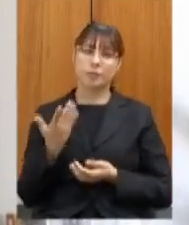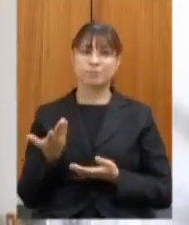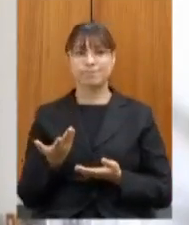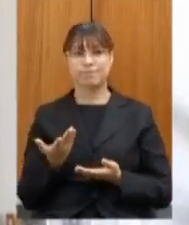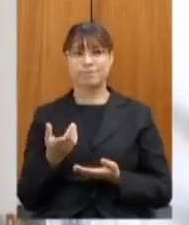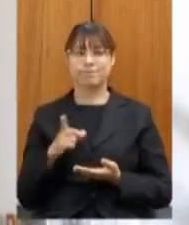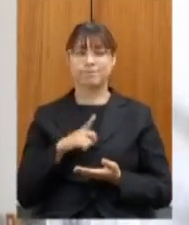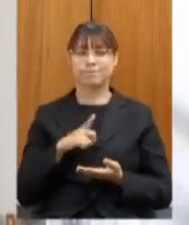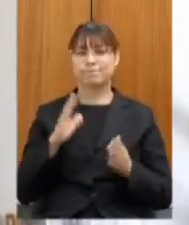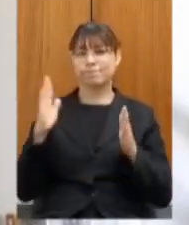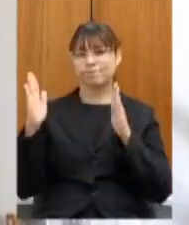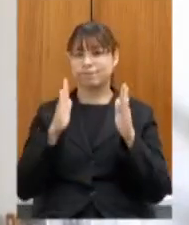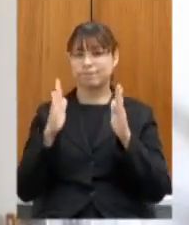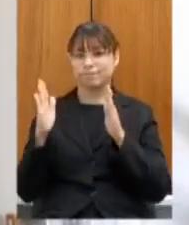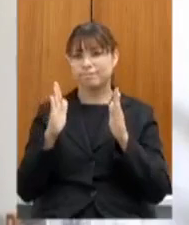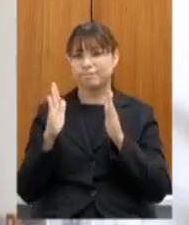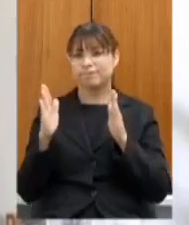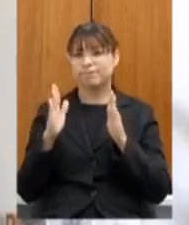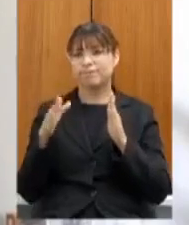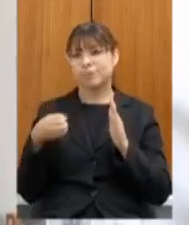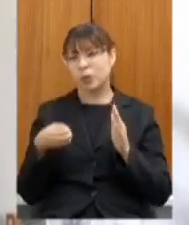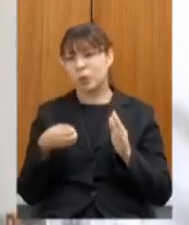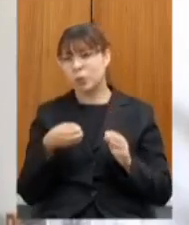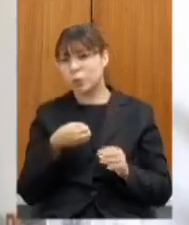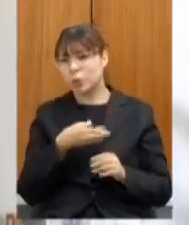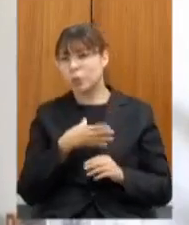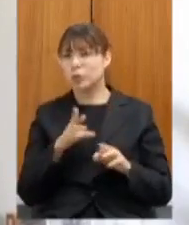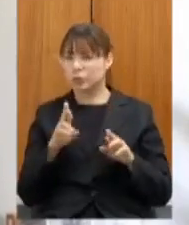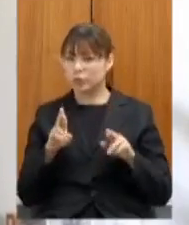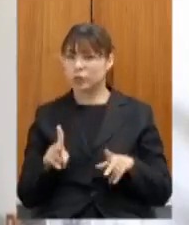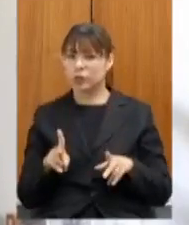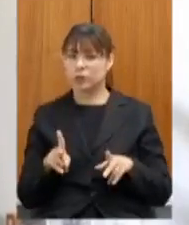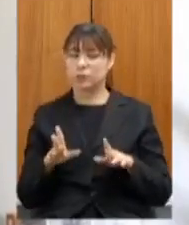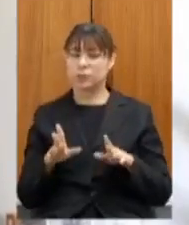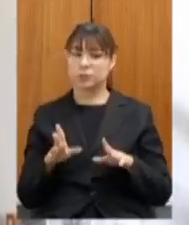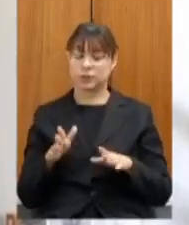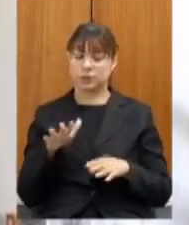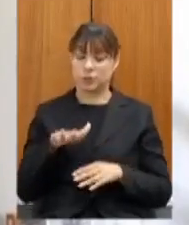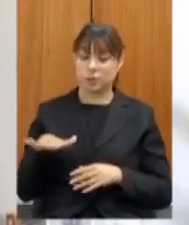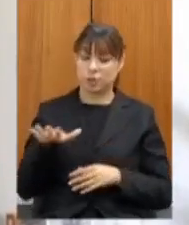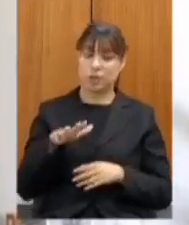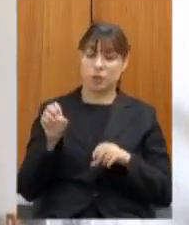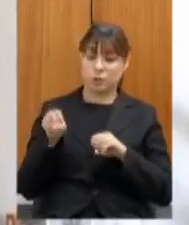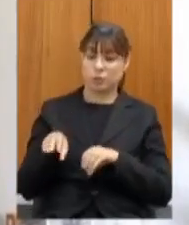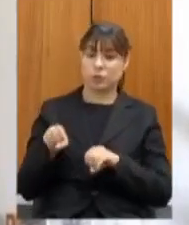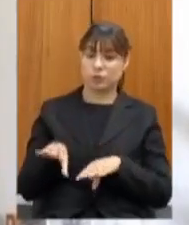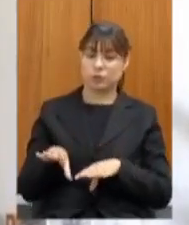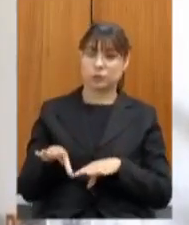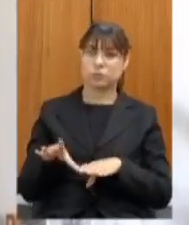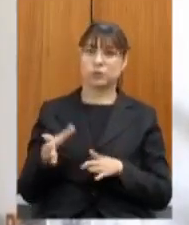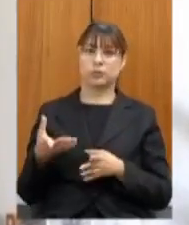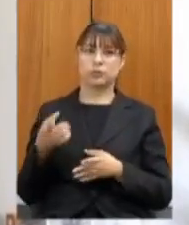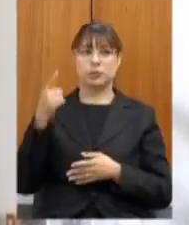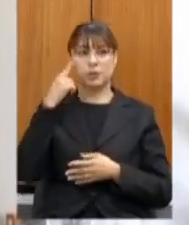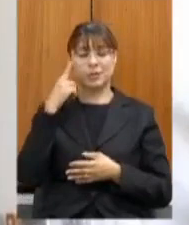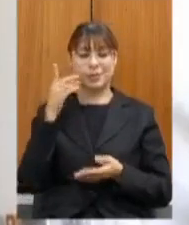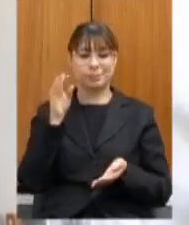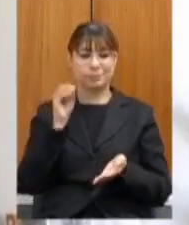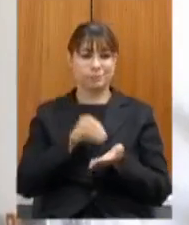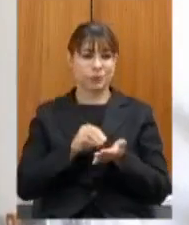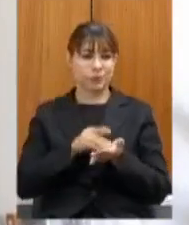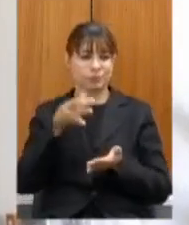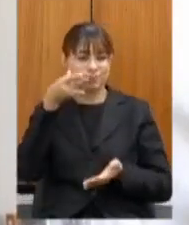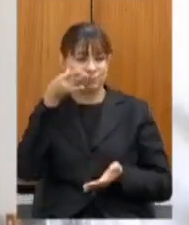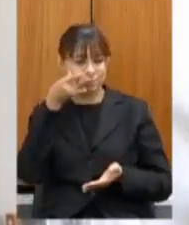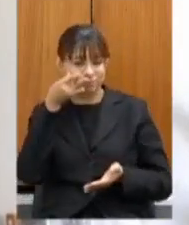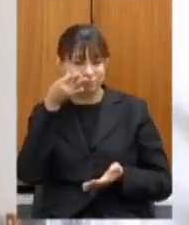totalmente novo diferente para a educação a falta da presença física a